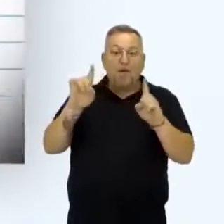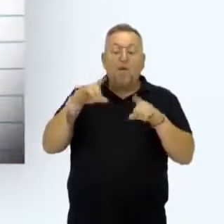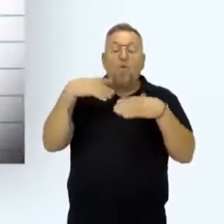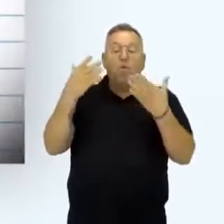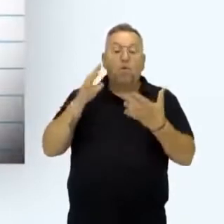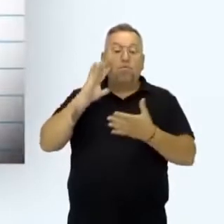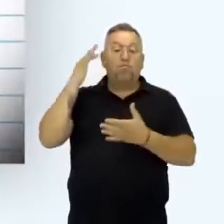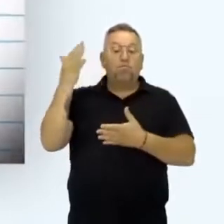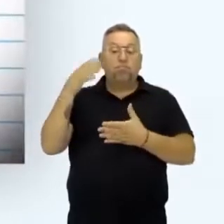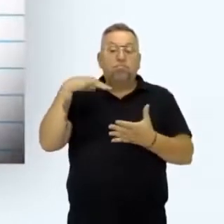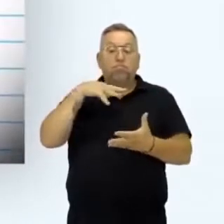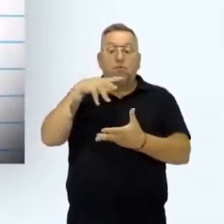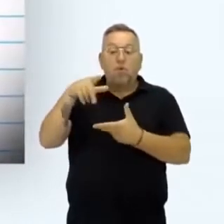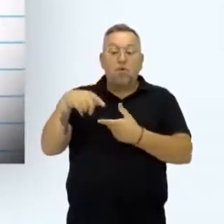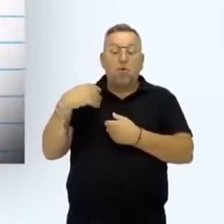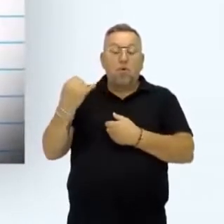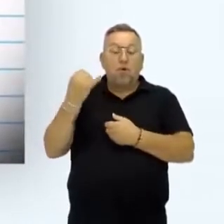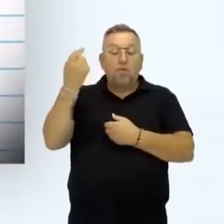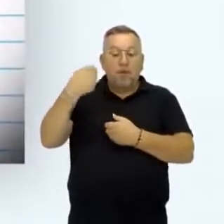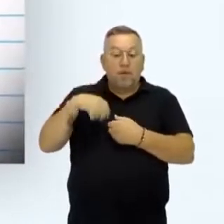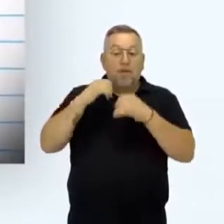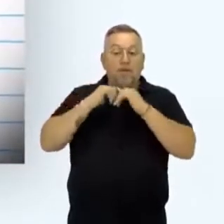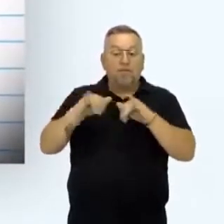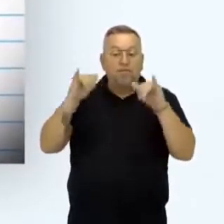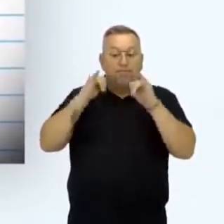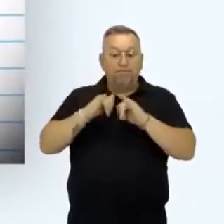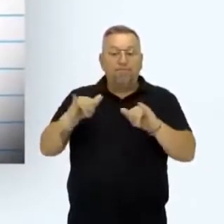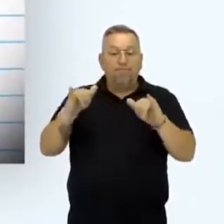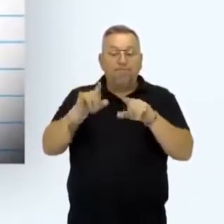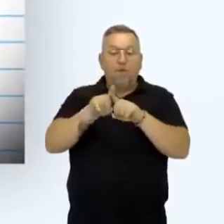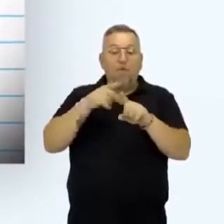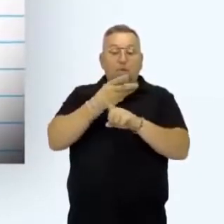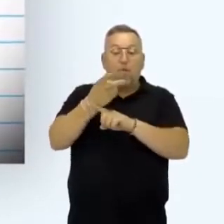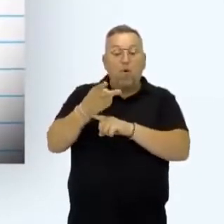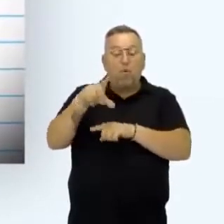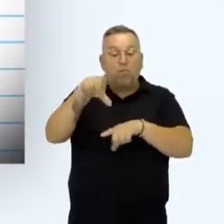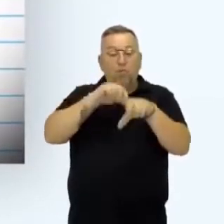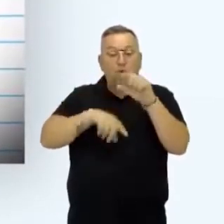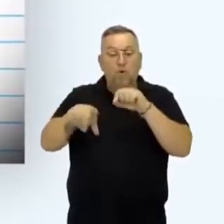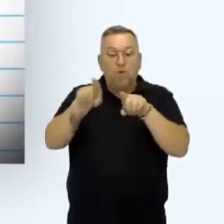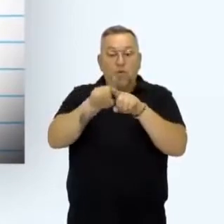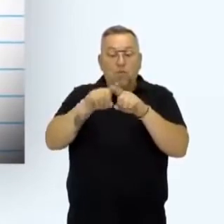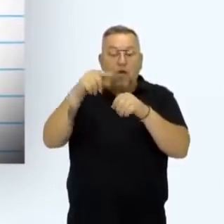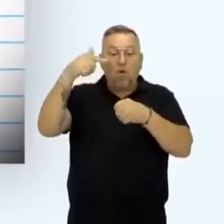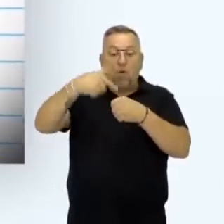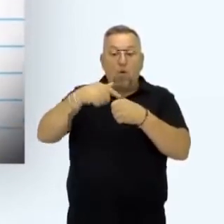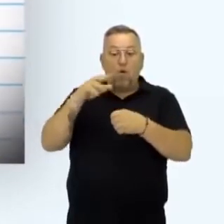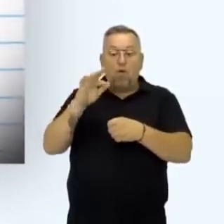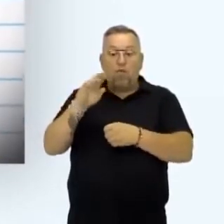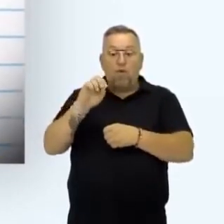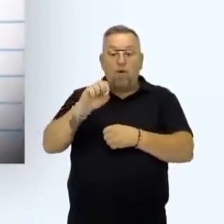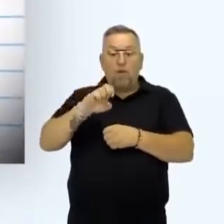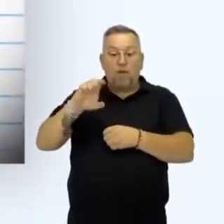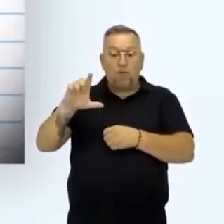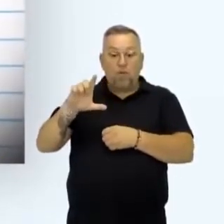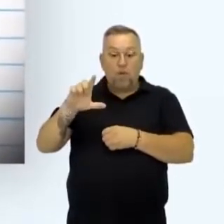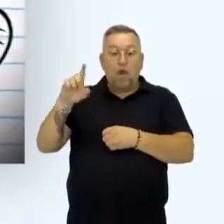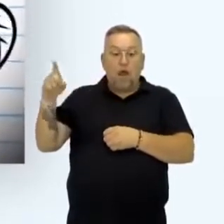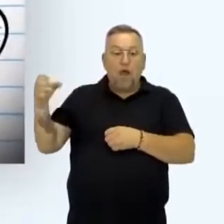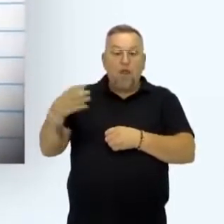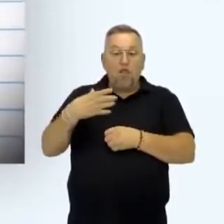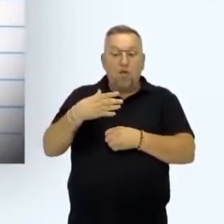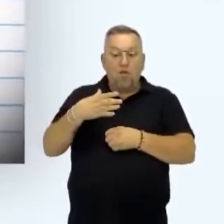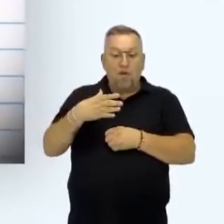então a solução para um mundo extremamente dependente de energia que busca alternativas aos combustíveis fósseis? São as energias renováveis.